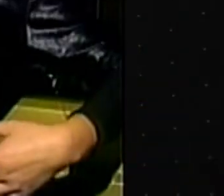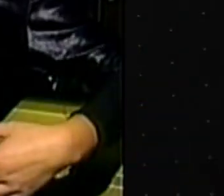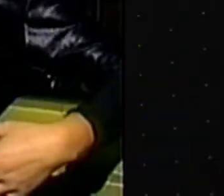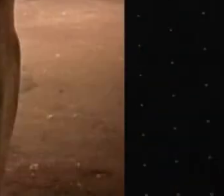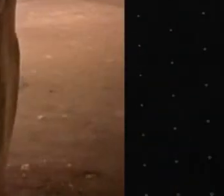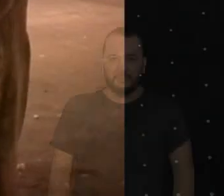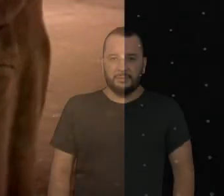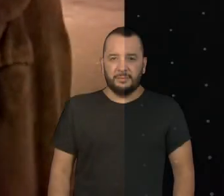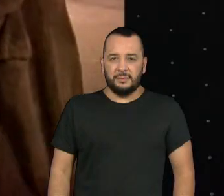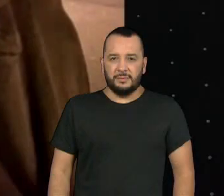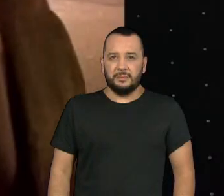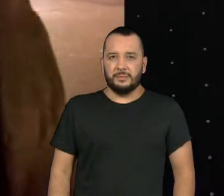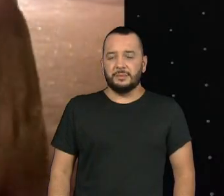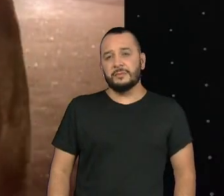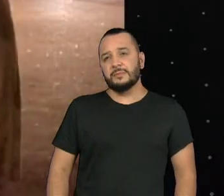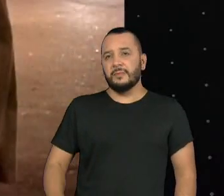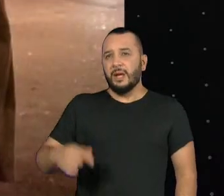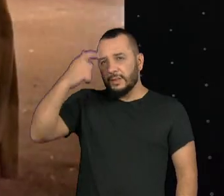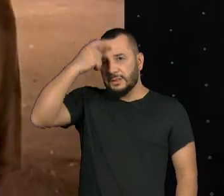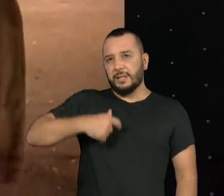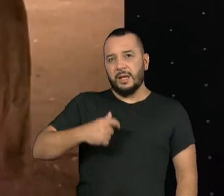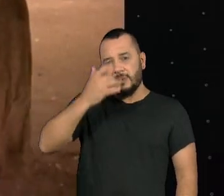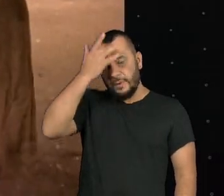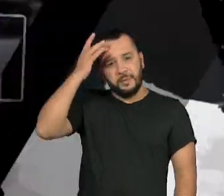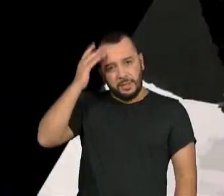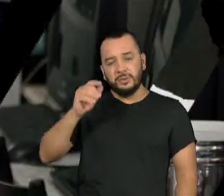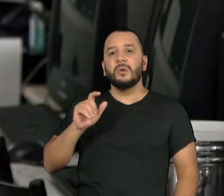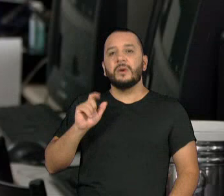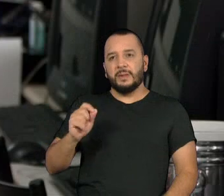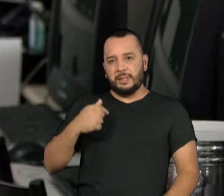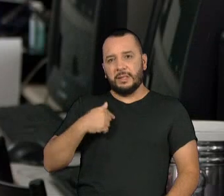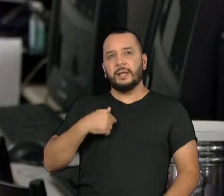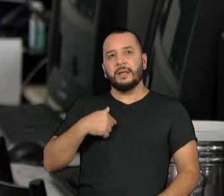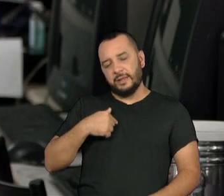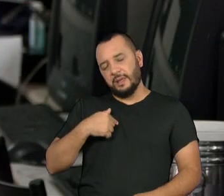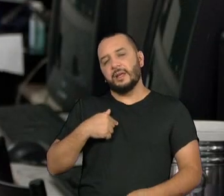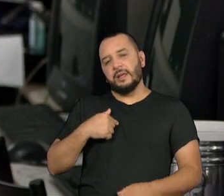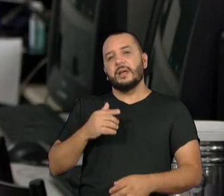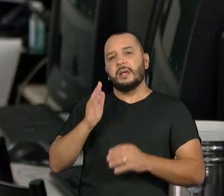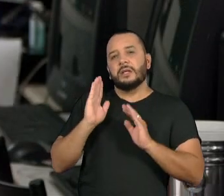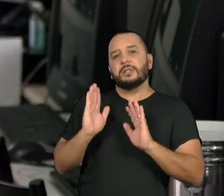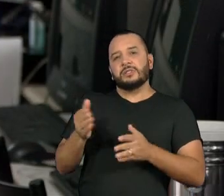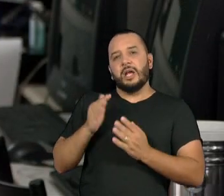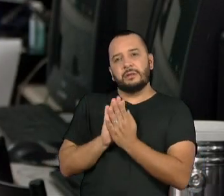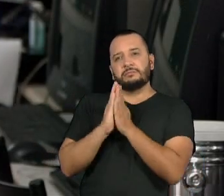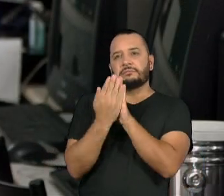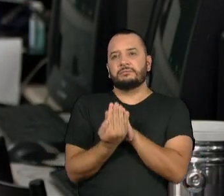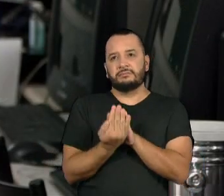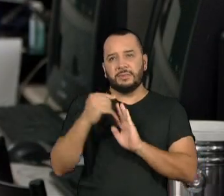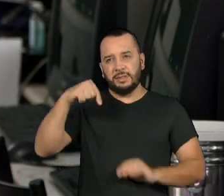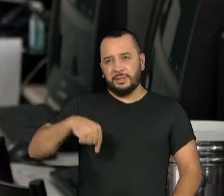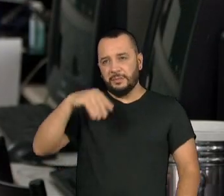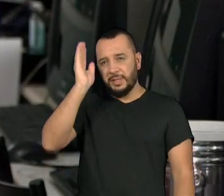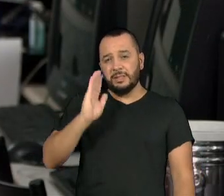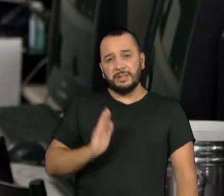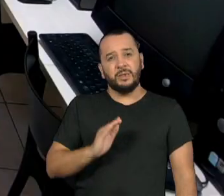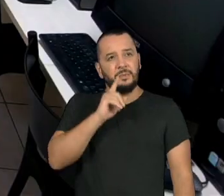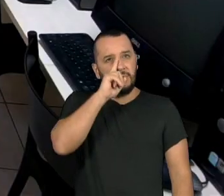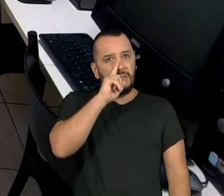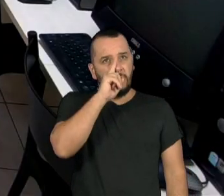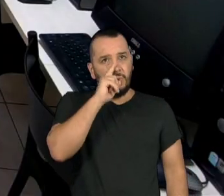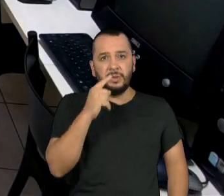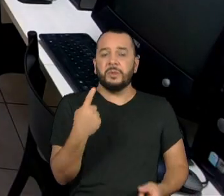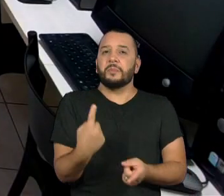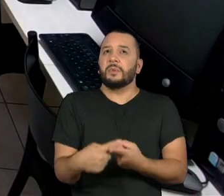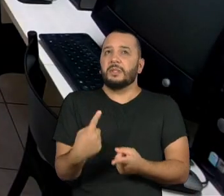Ser uma pessoa transgênera no Brasil é correr risco, porque o Brasil ainda é um país que